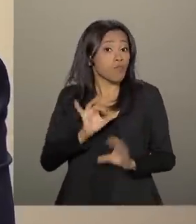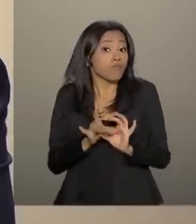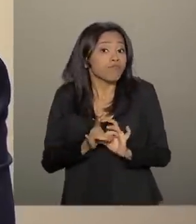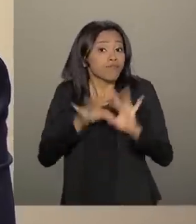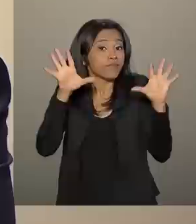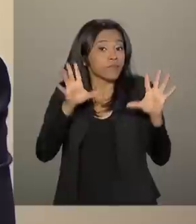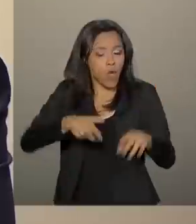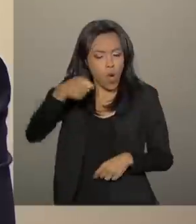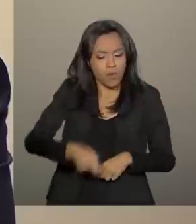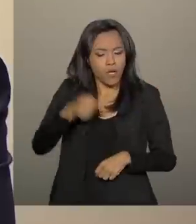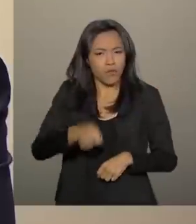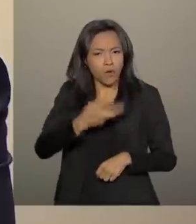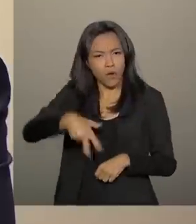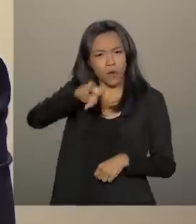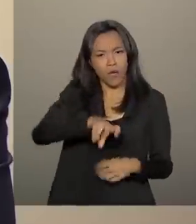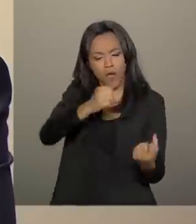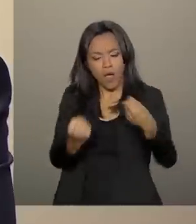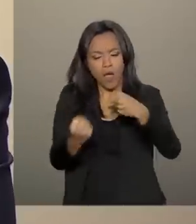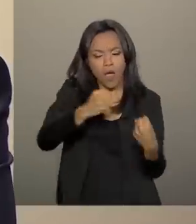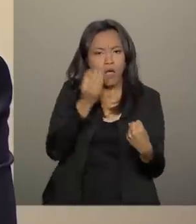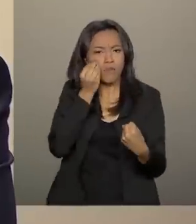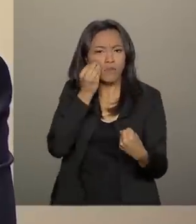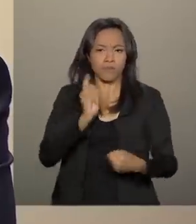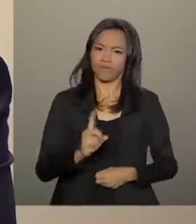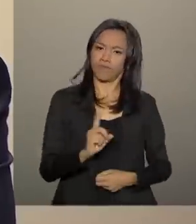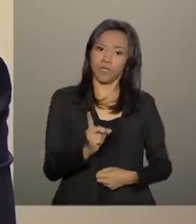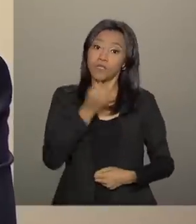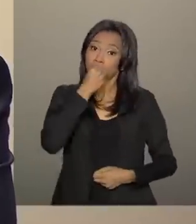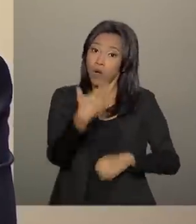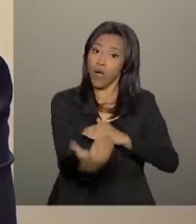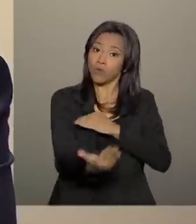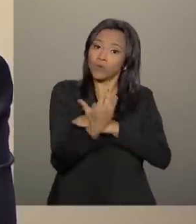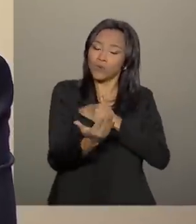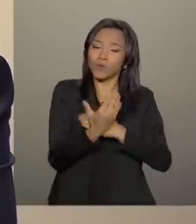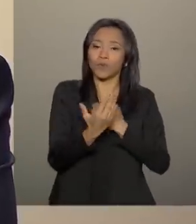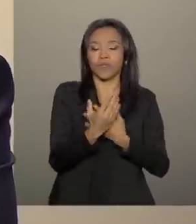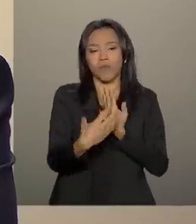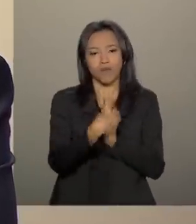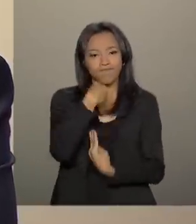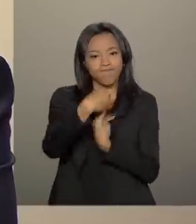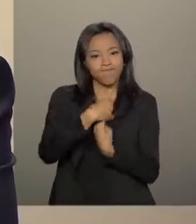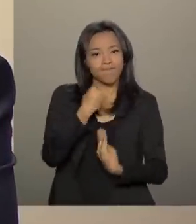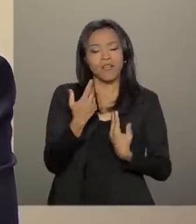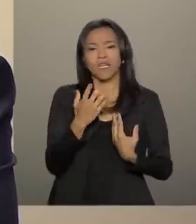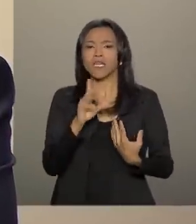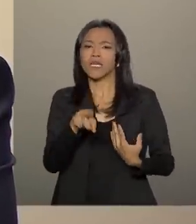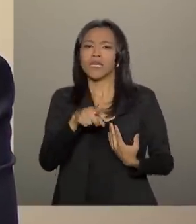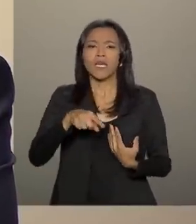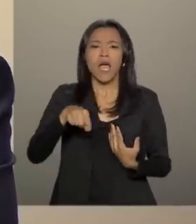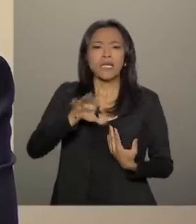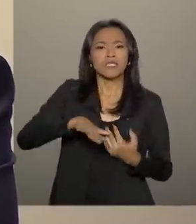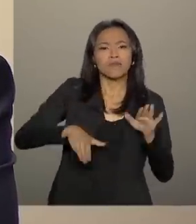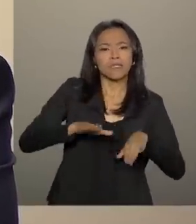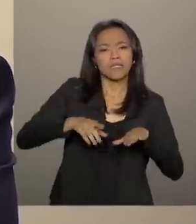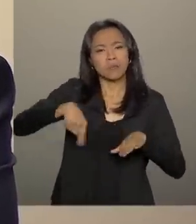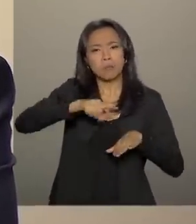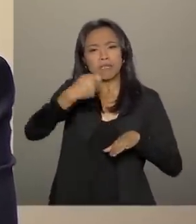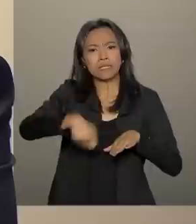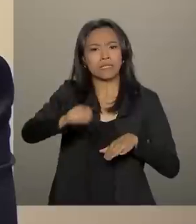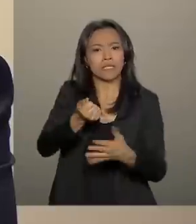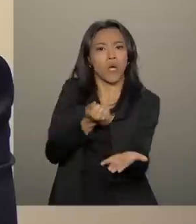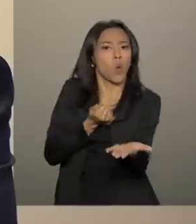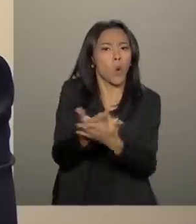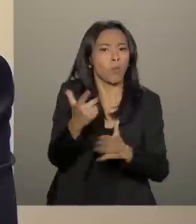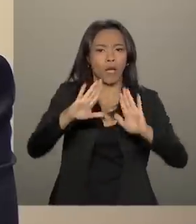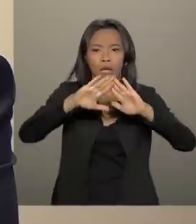Isso tem um ganho também para os centros de formação de condutores, que não vão precisar adquirir o equipamento